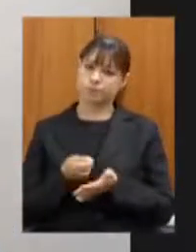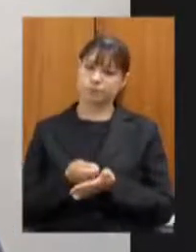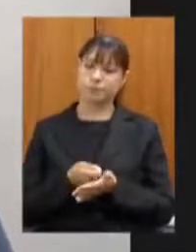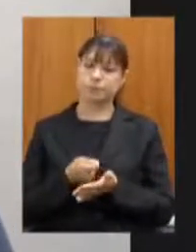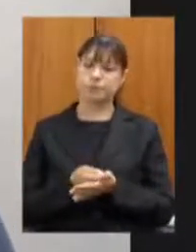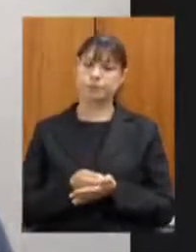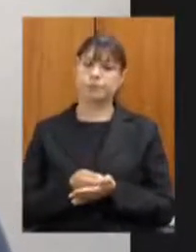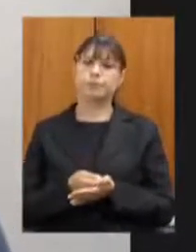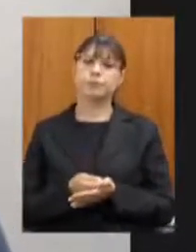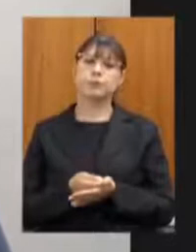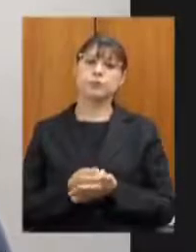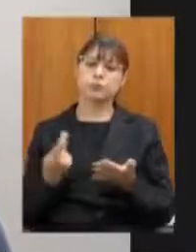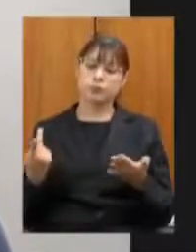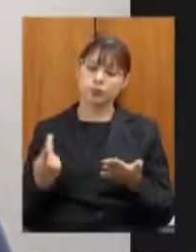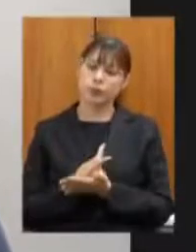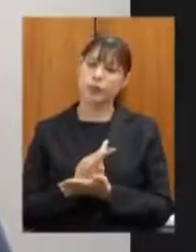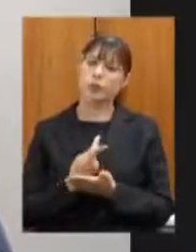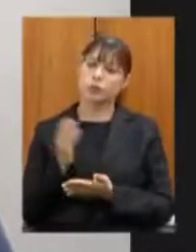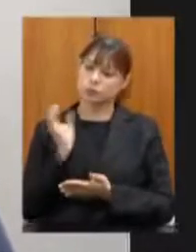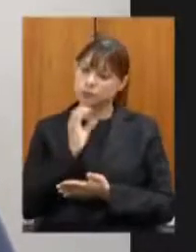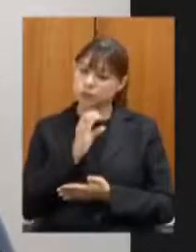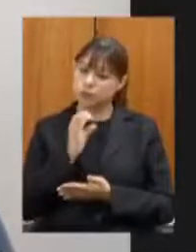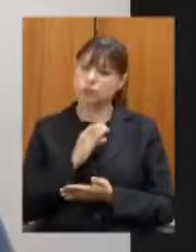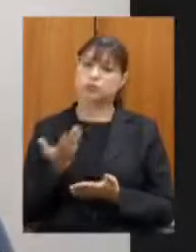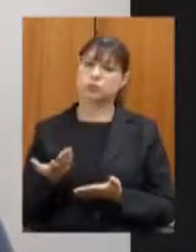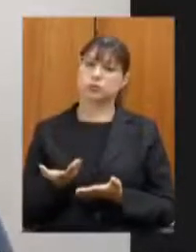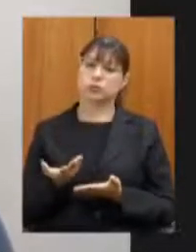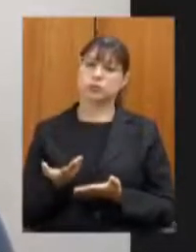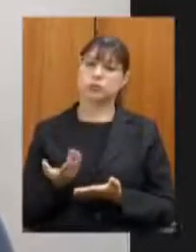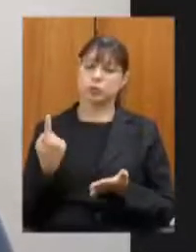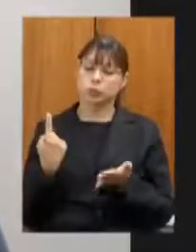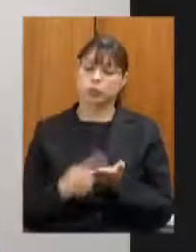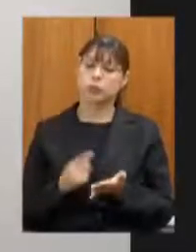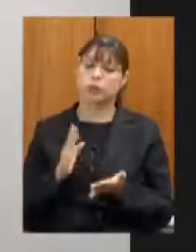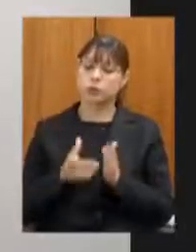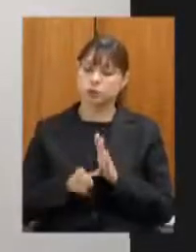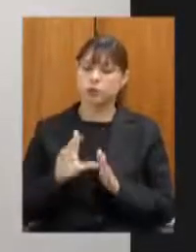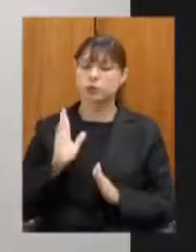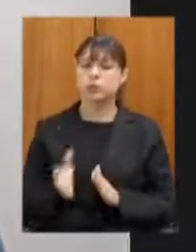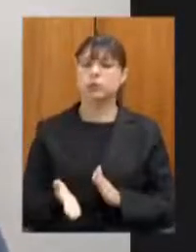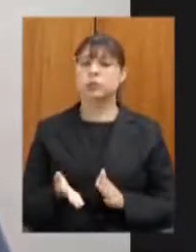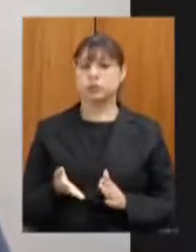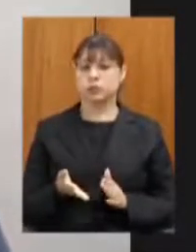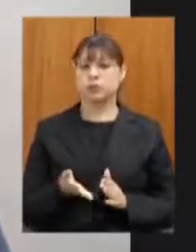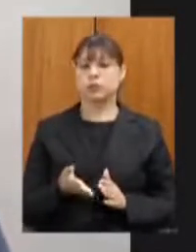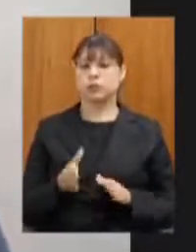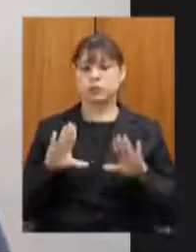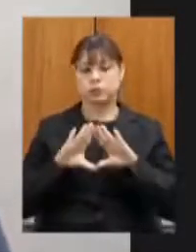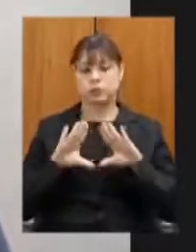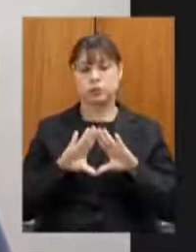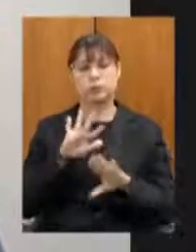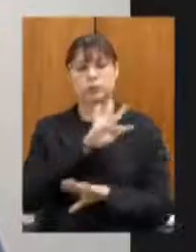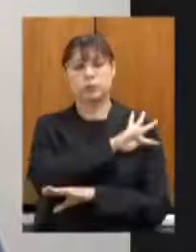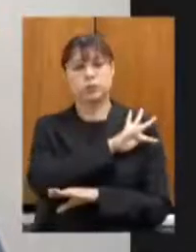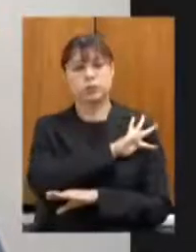a efetivação e agilização do compromisso firmado no Assembleia Fiscaliza de 15 de